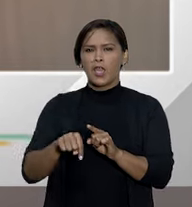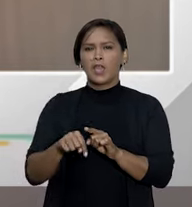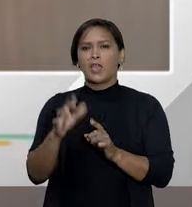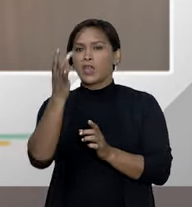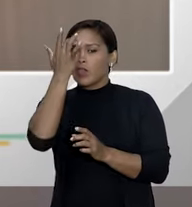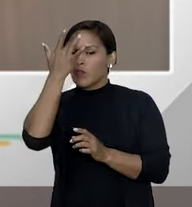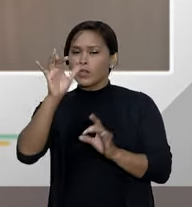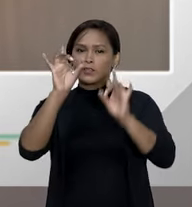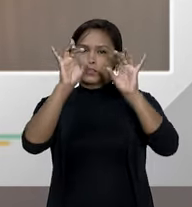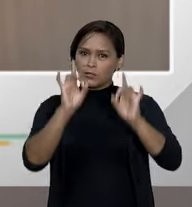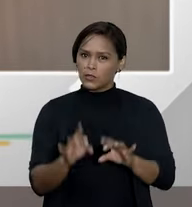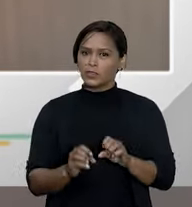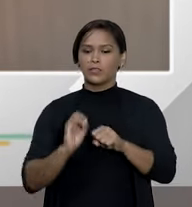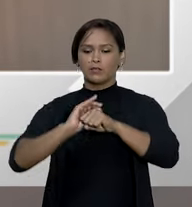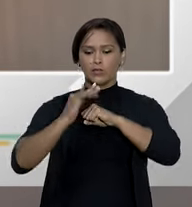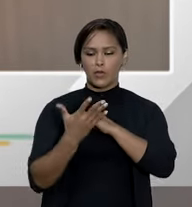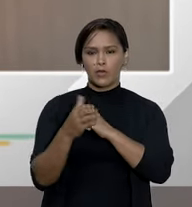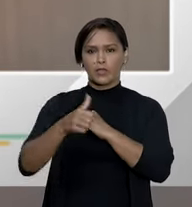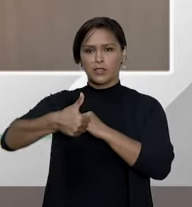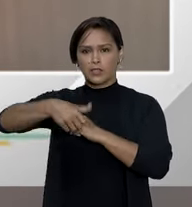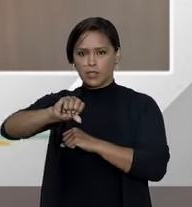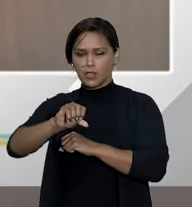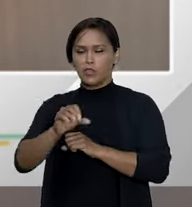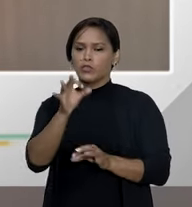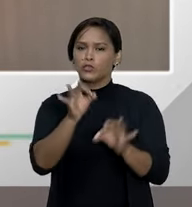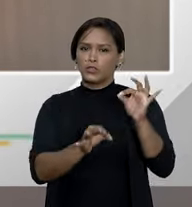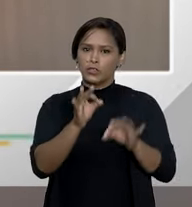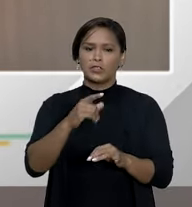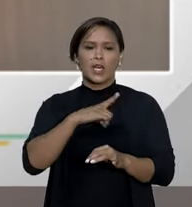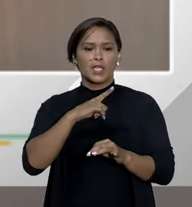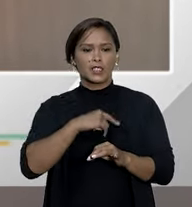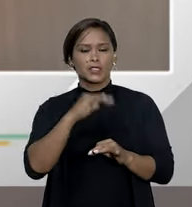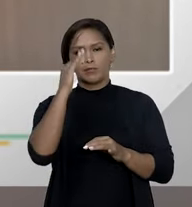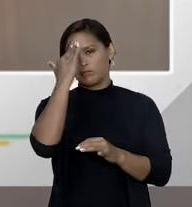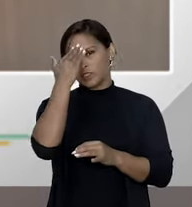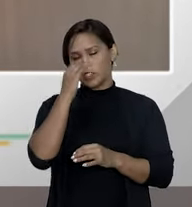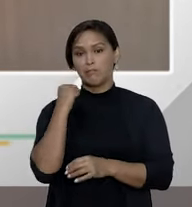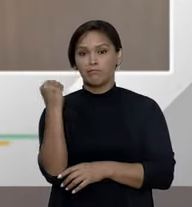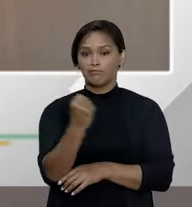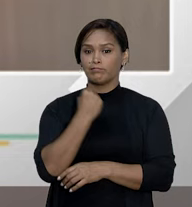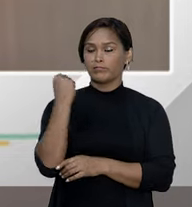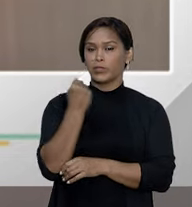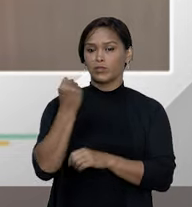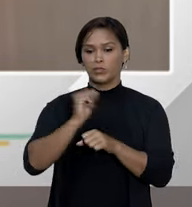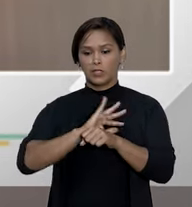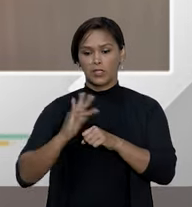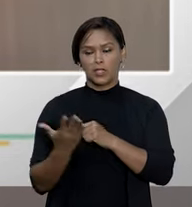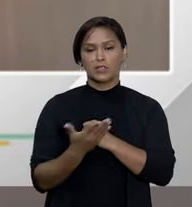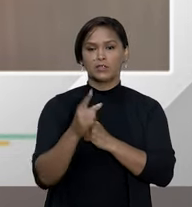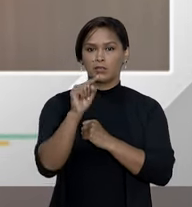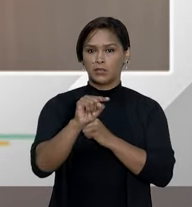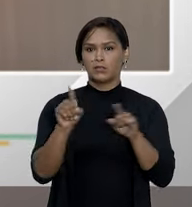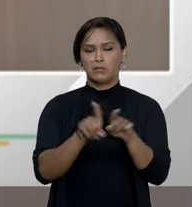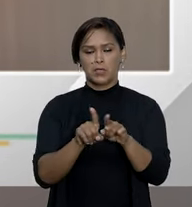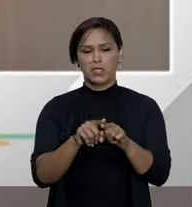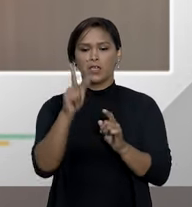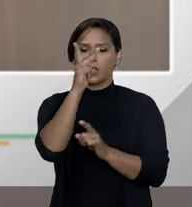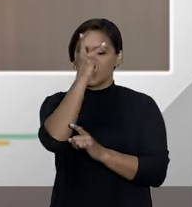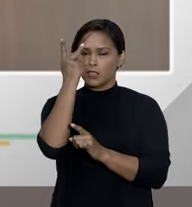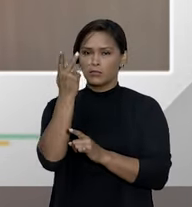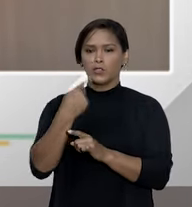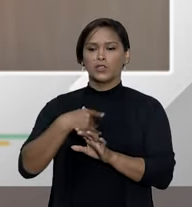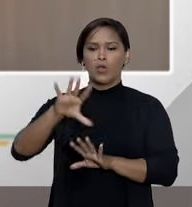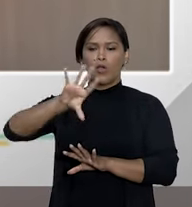dessa excepcionalidade do momento o judiciário tem reconhecido a gravidade da pandemia e que os beneficiários